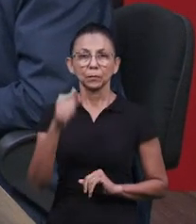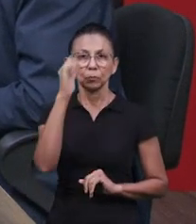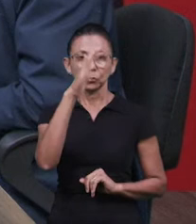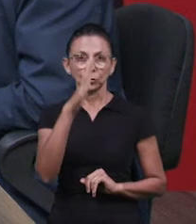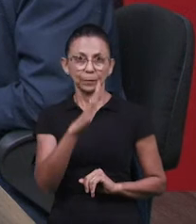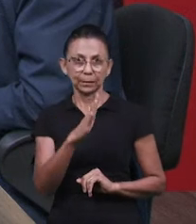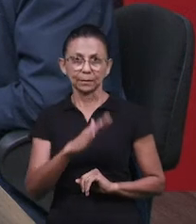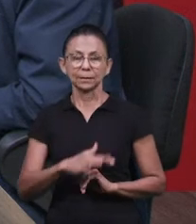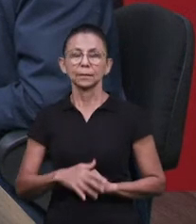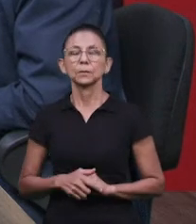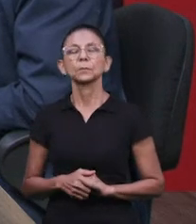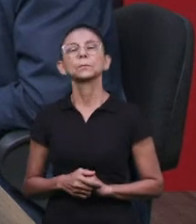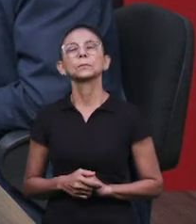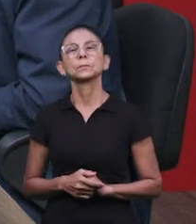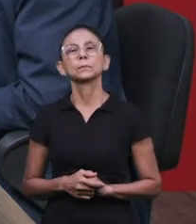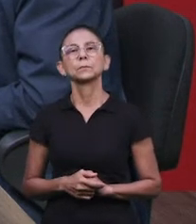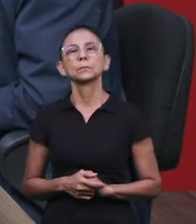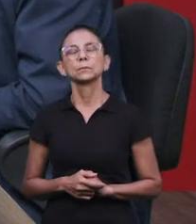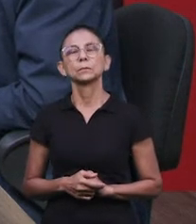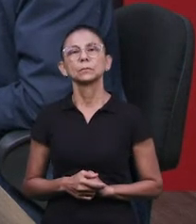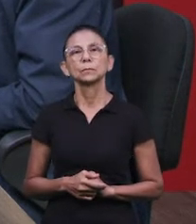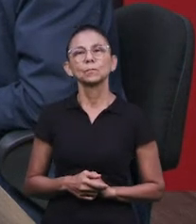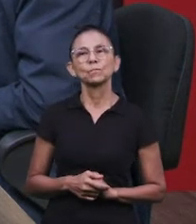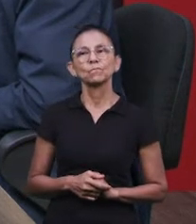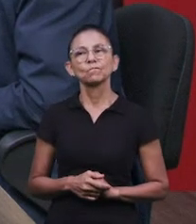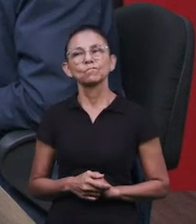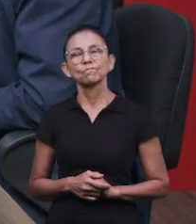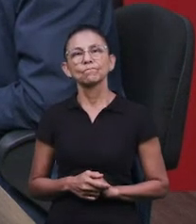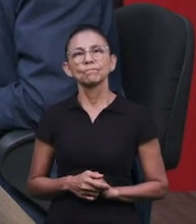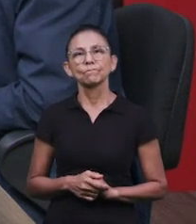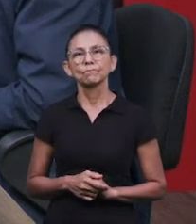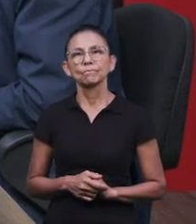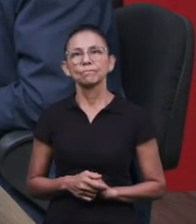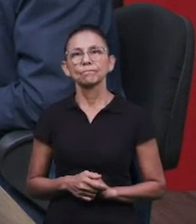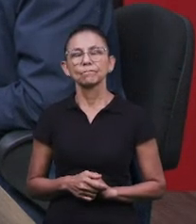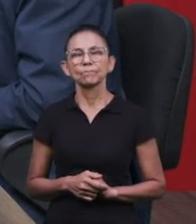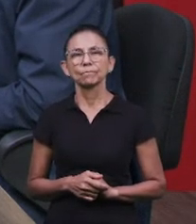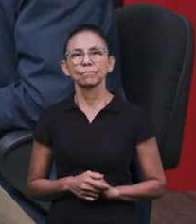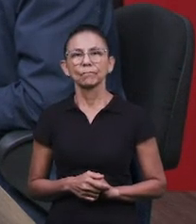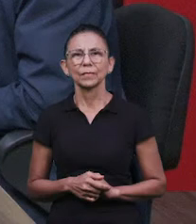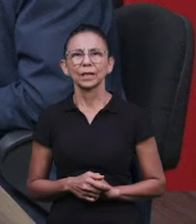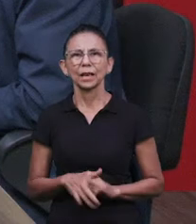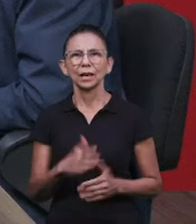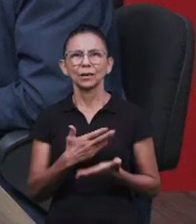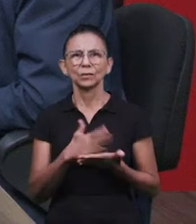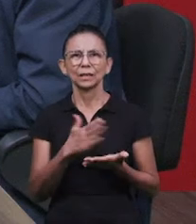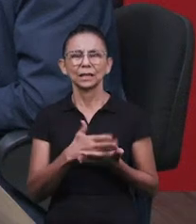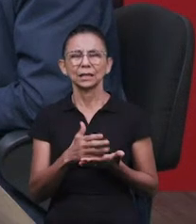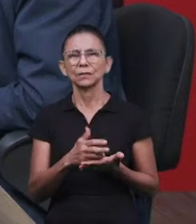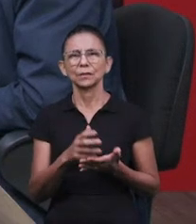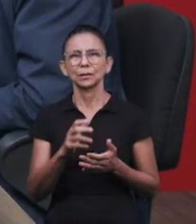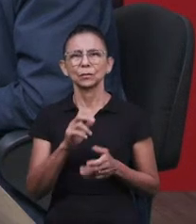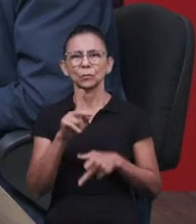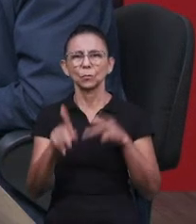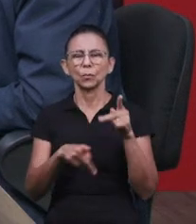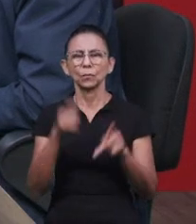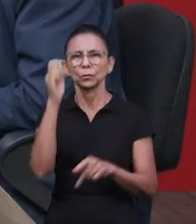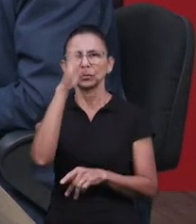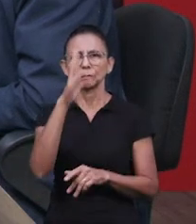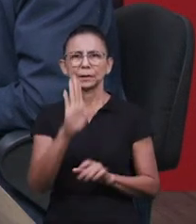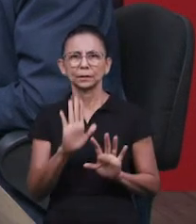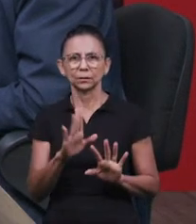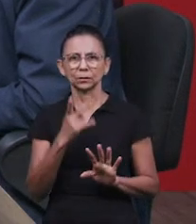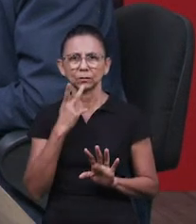a gente aqui no Brasil importe um negócio desse, que não tem absolutamente nada a ver com o Brasil, com o brasileiro, mas isso é só uma